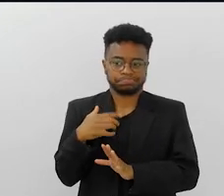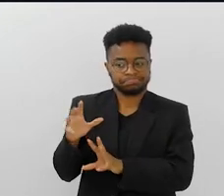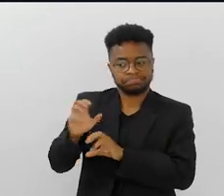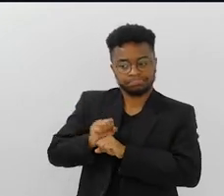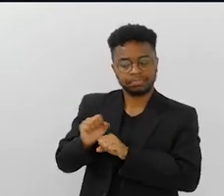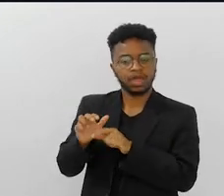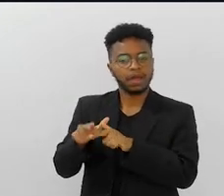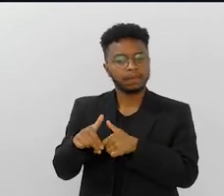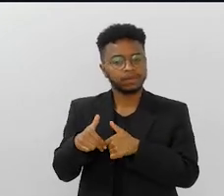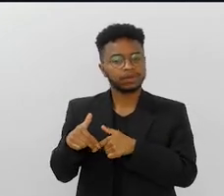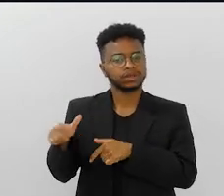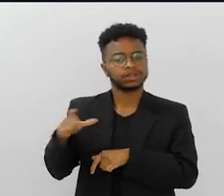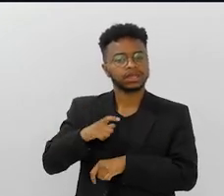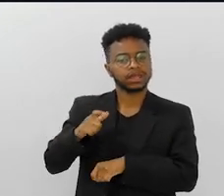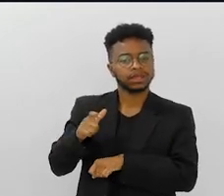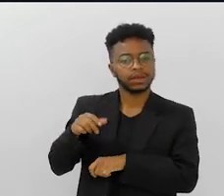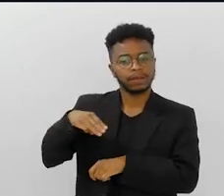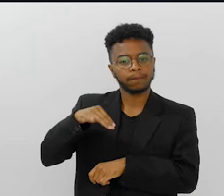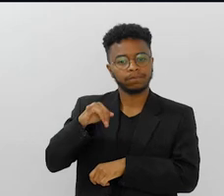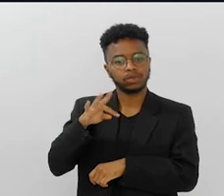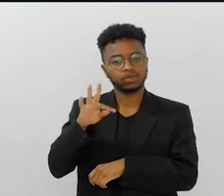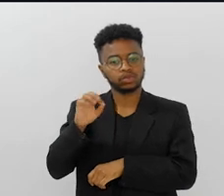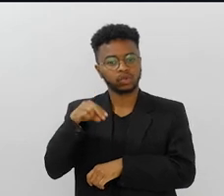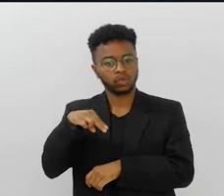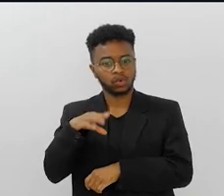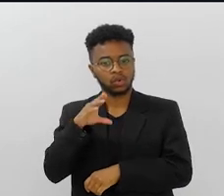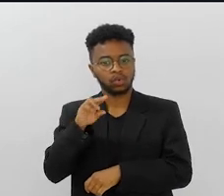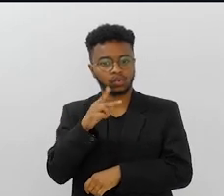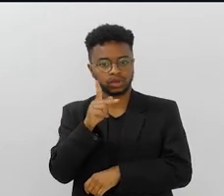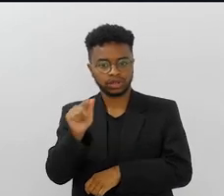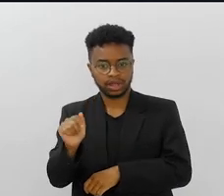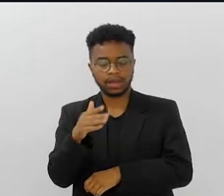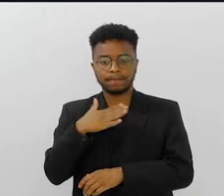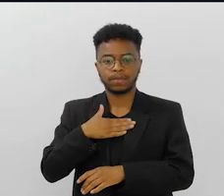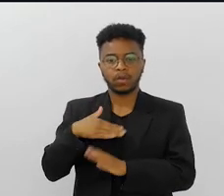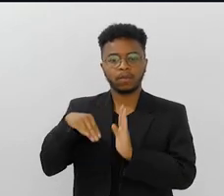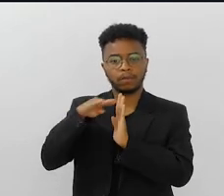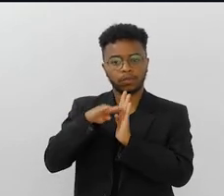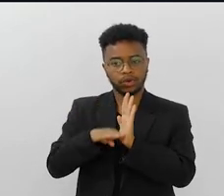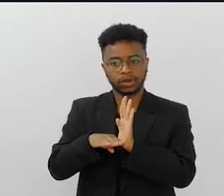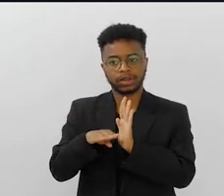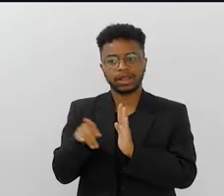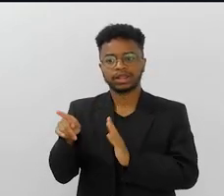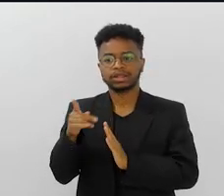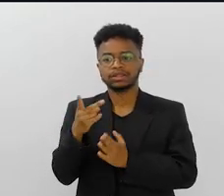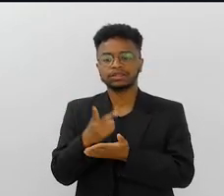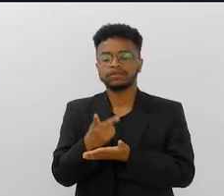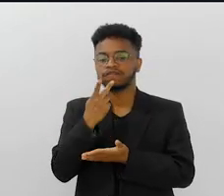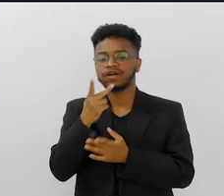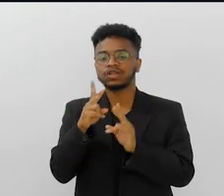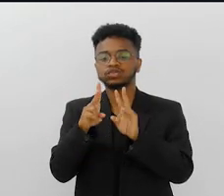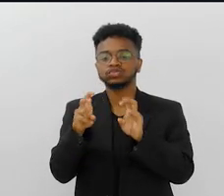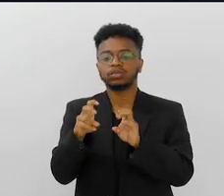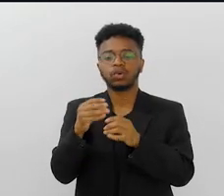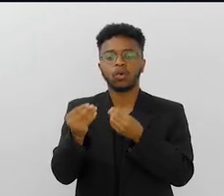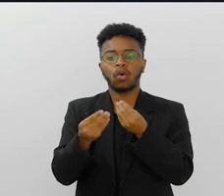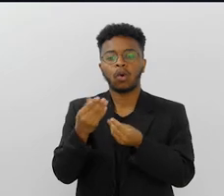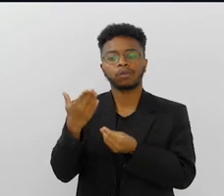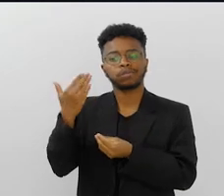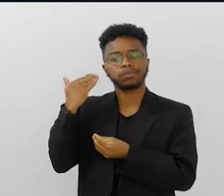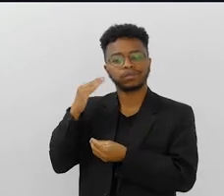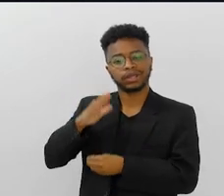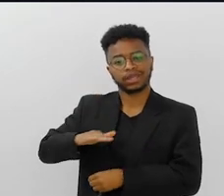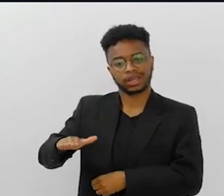apropriei de uma pergunta, de uma participação do Milton Cunha no meu programa também, que ele fala do Milton Cunha criança.